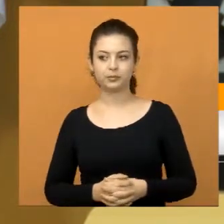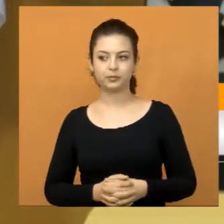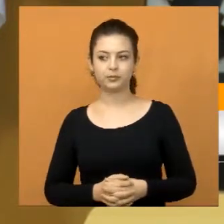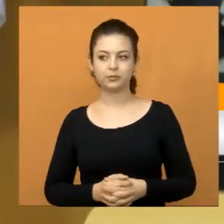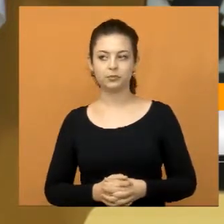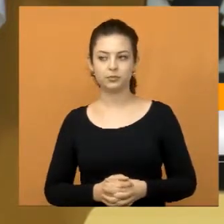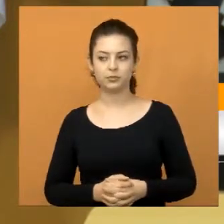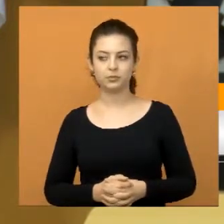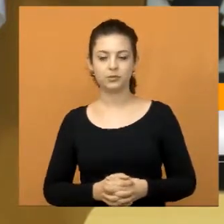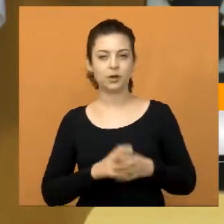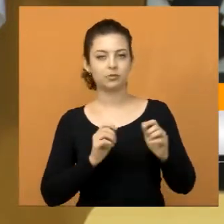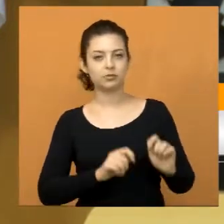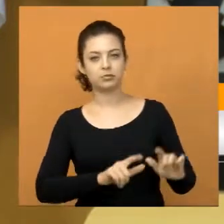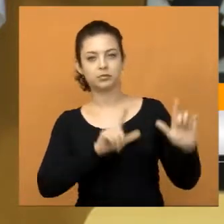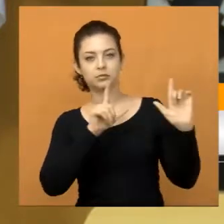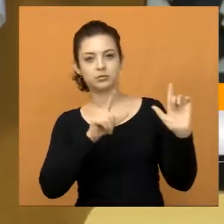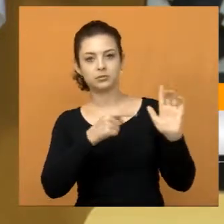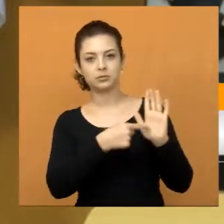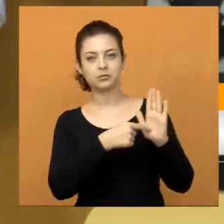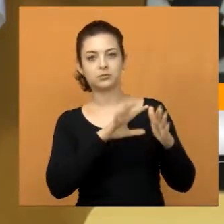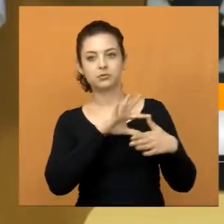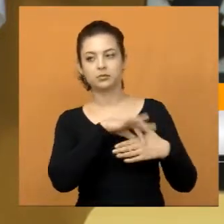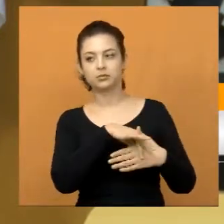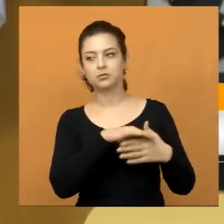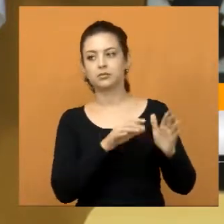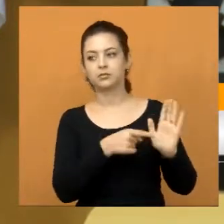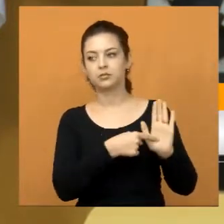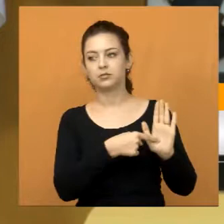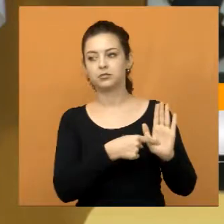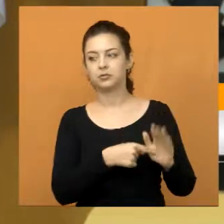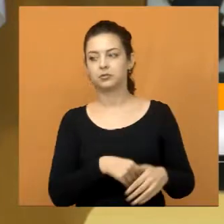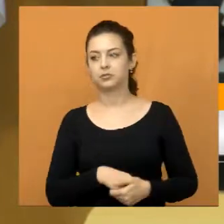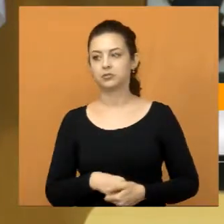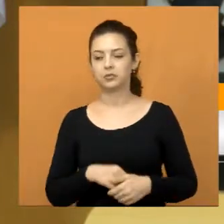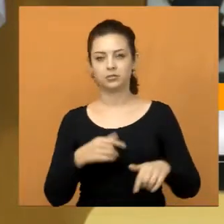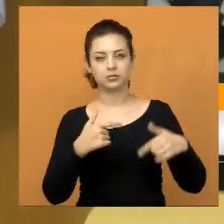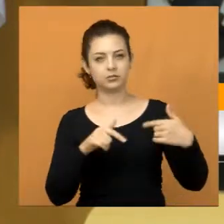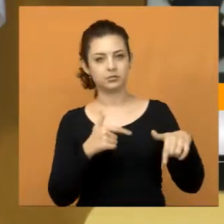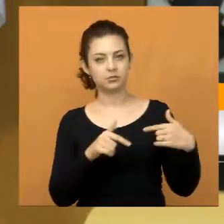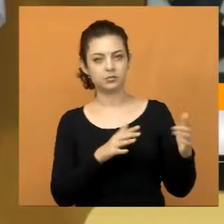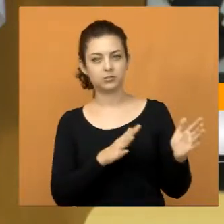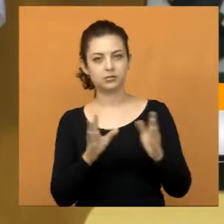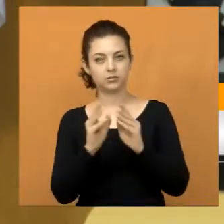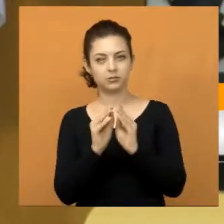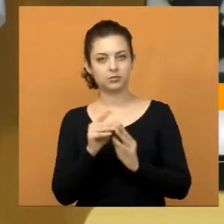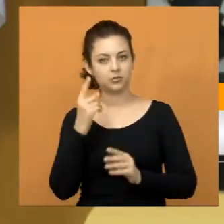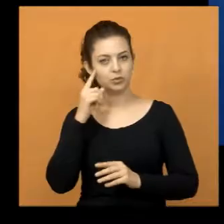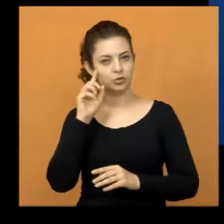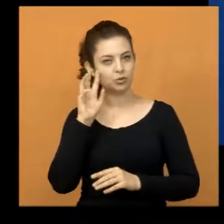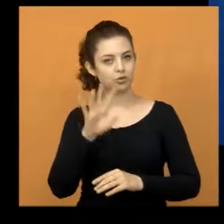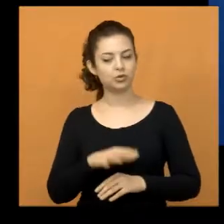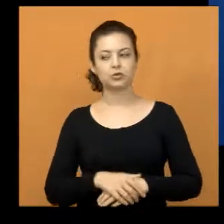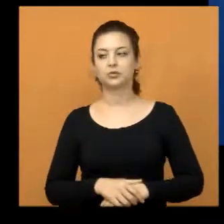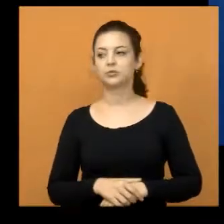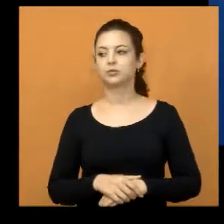Agora sim, vou pedir para a técnica mostrar uma foto, para a gente mostrar também um pouquinho do nosso trabalho nos últimos dias.